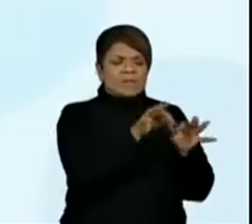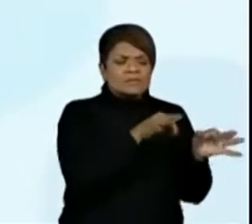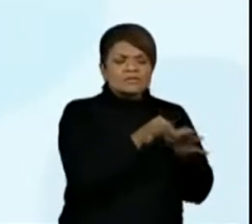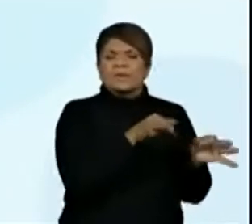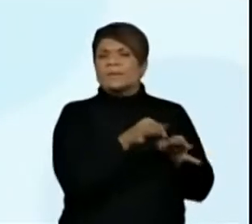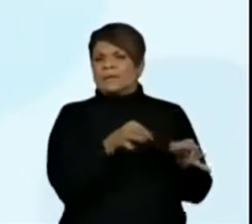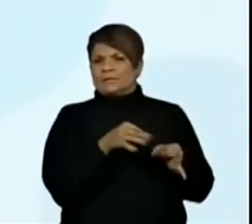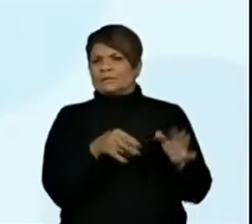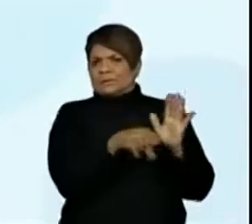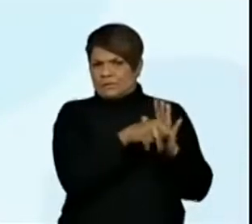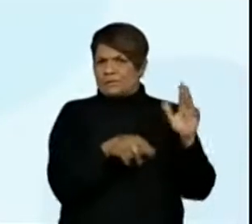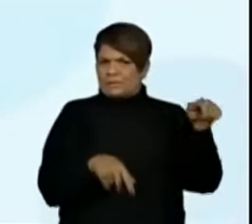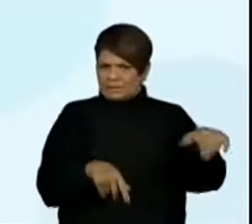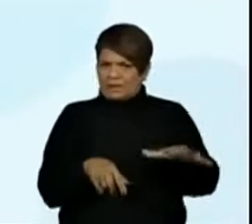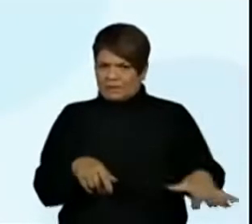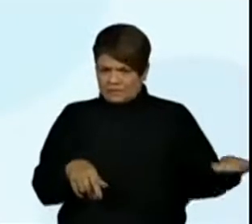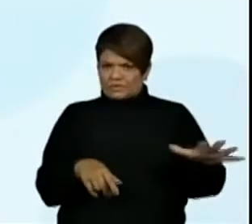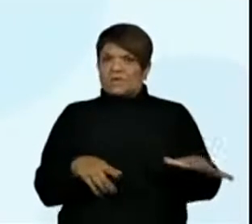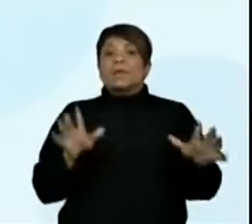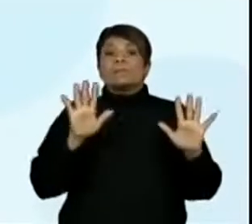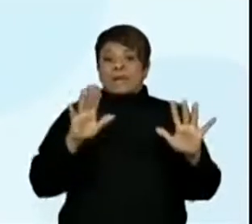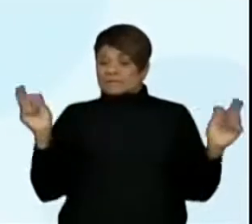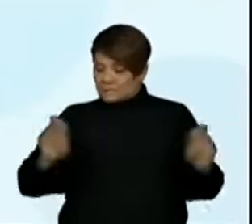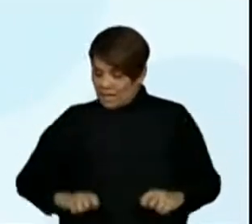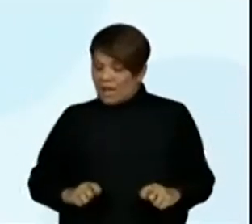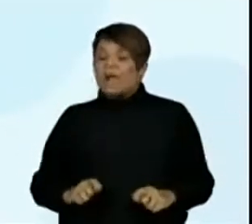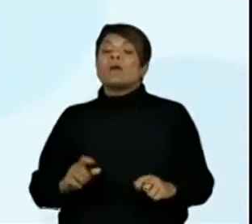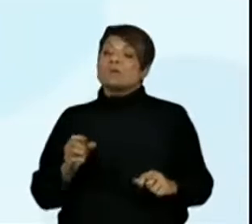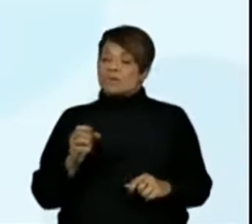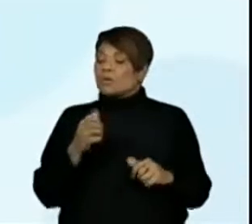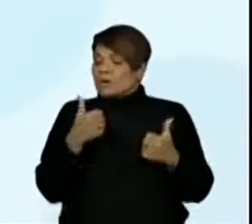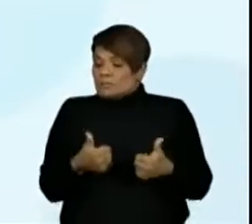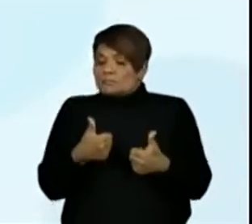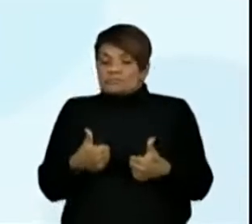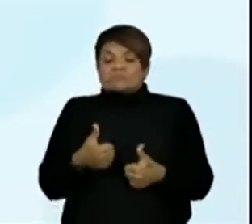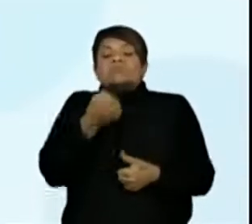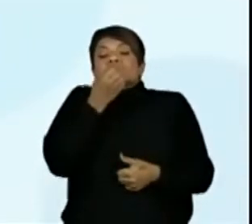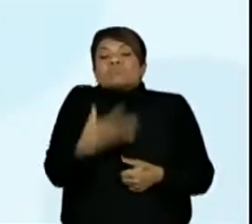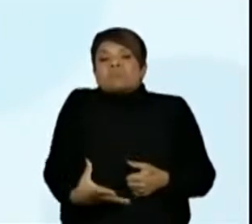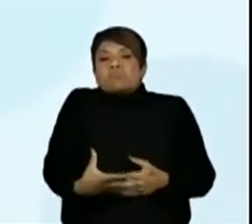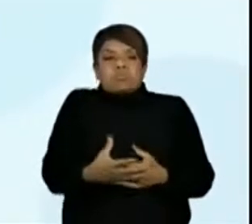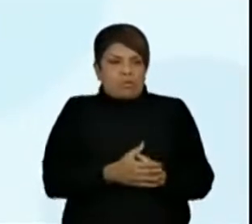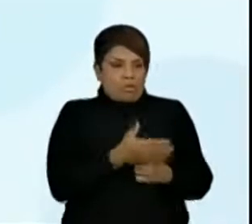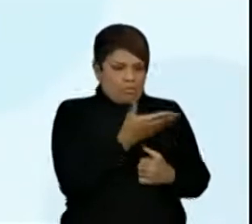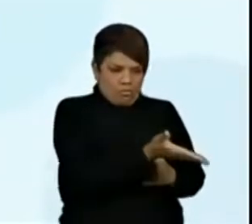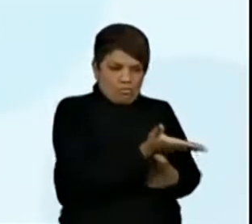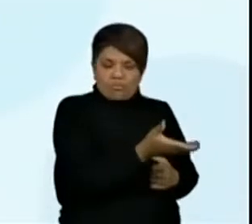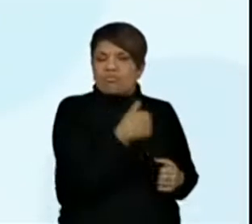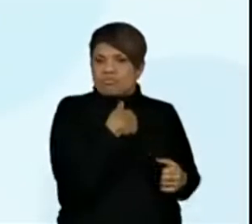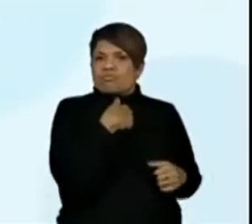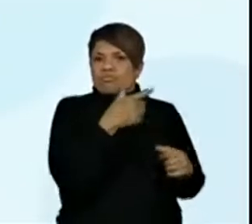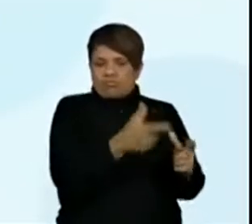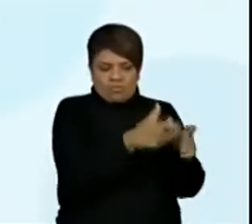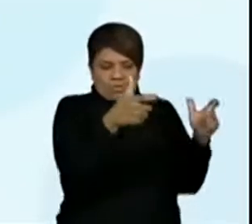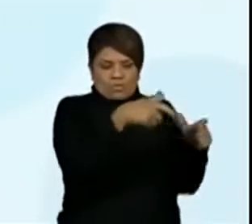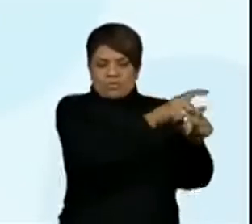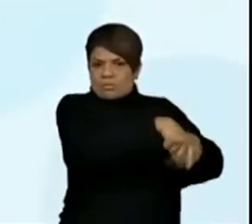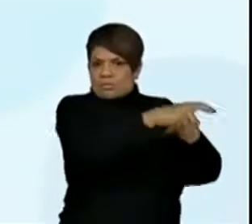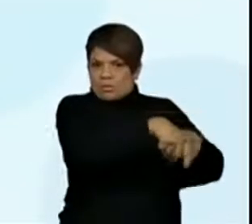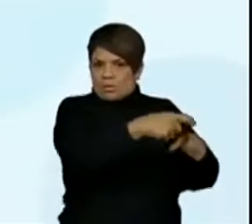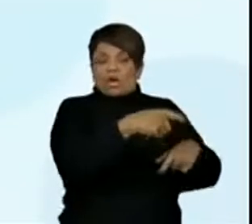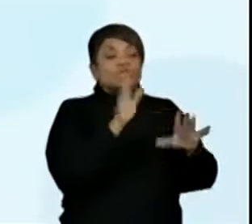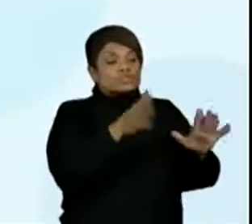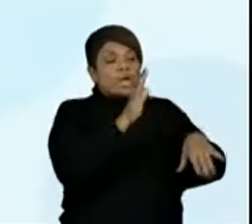Mas é possível observar também que uma boa parte dos produtores rurais já utiliza